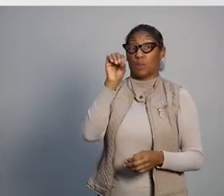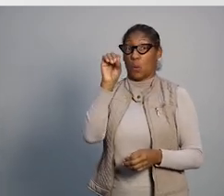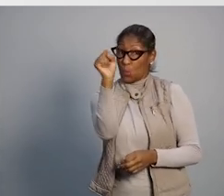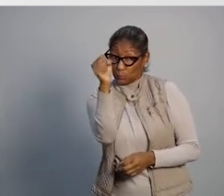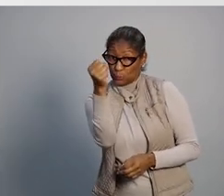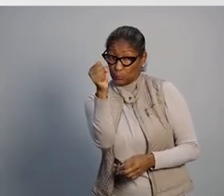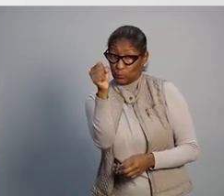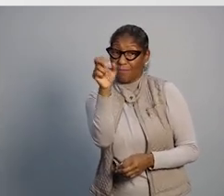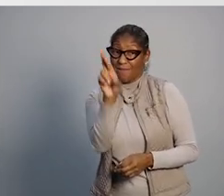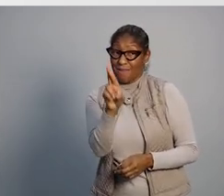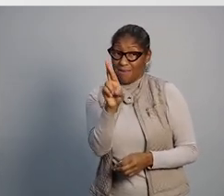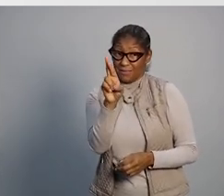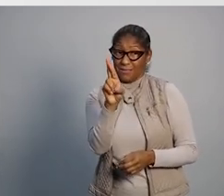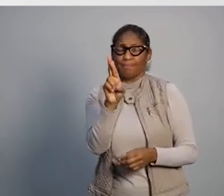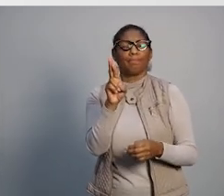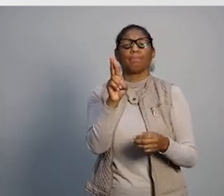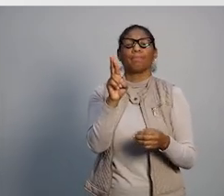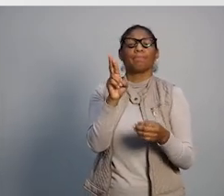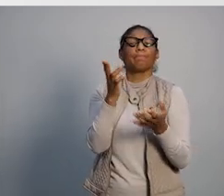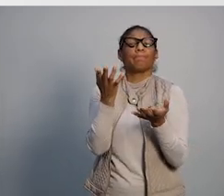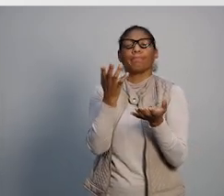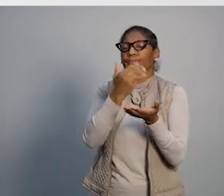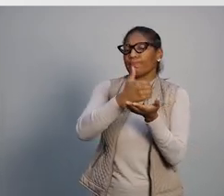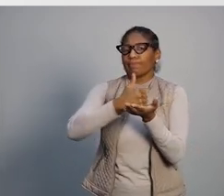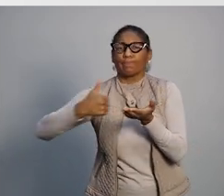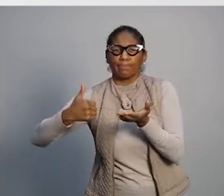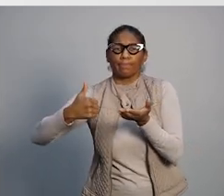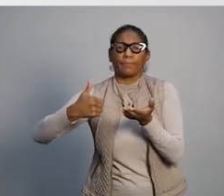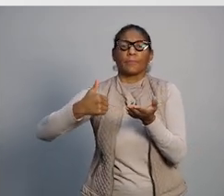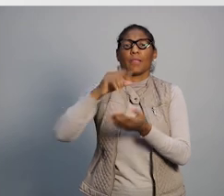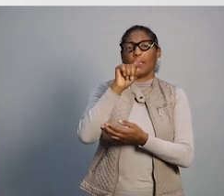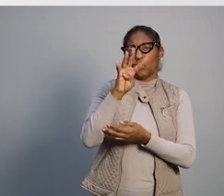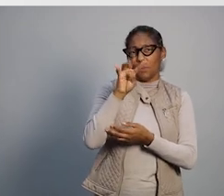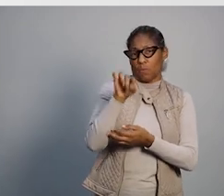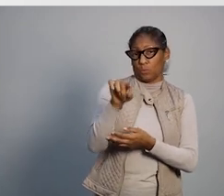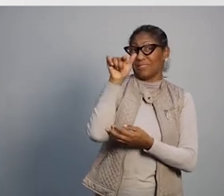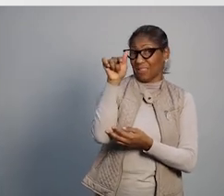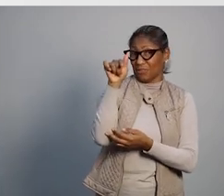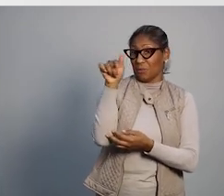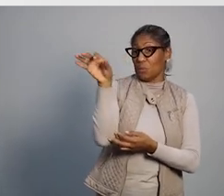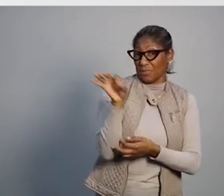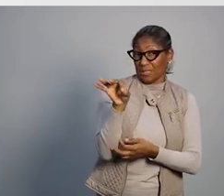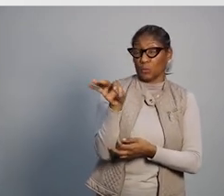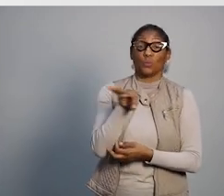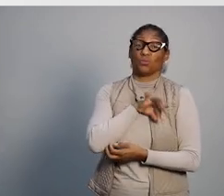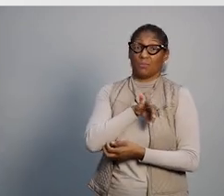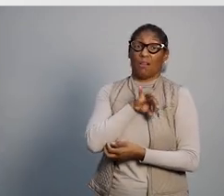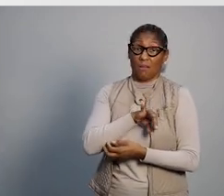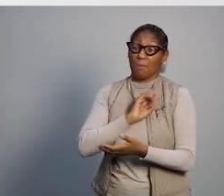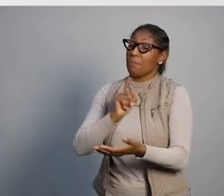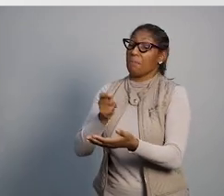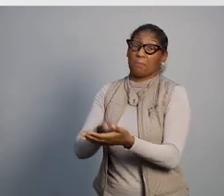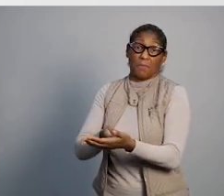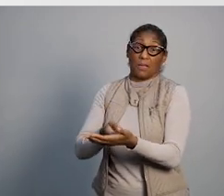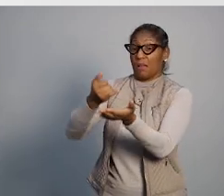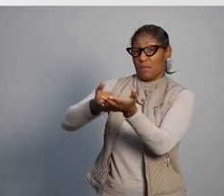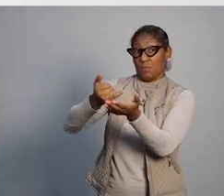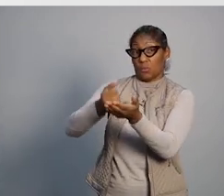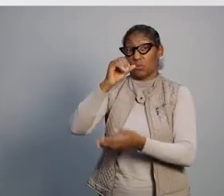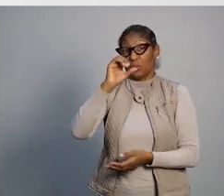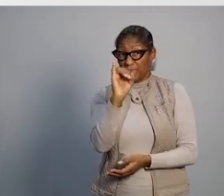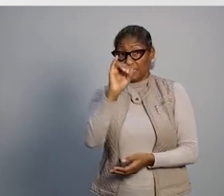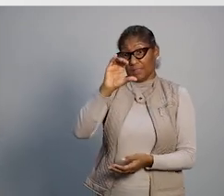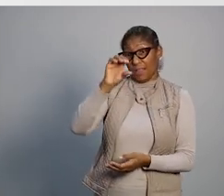.908 destinam cerca de 14,7% da sua renda monetária